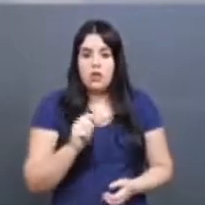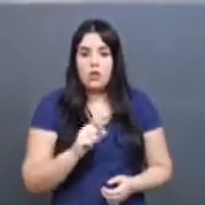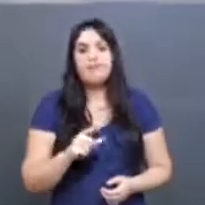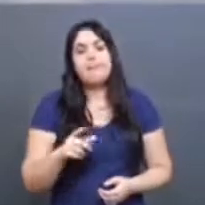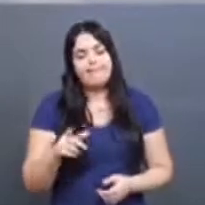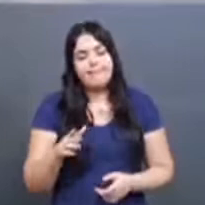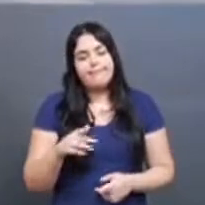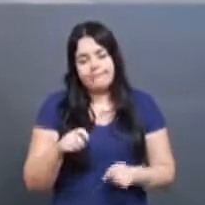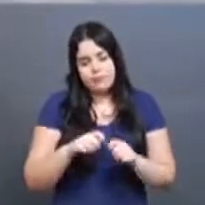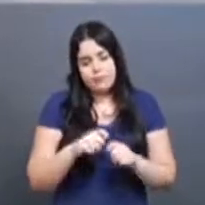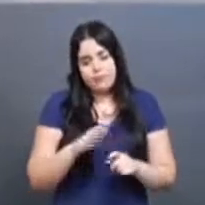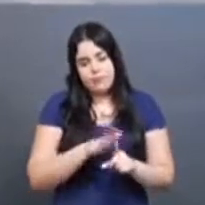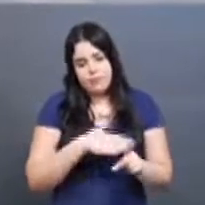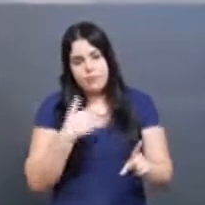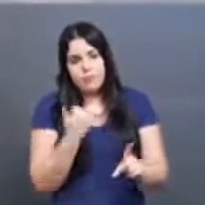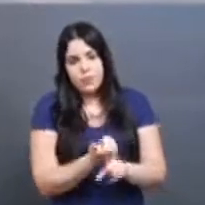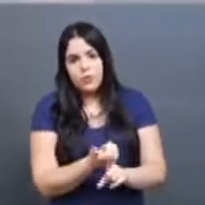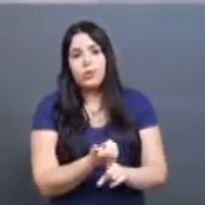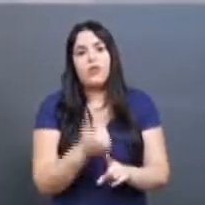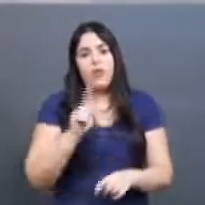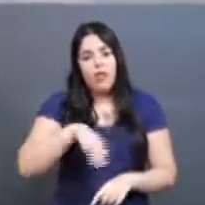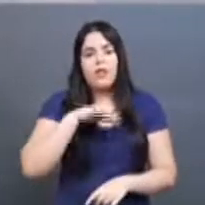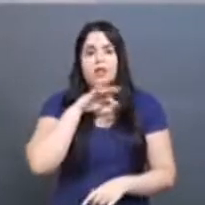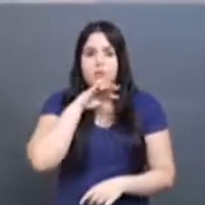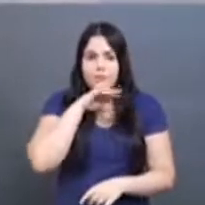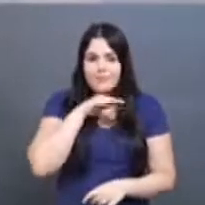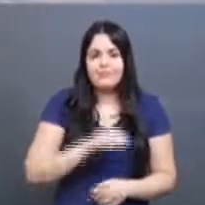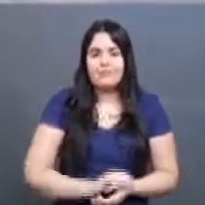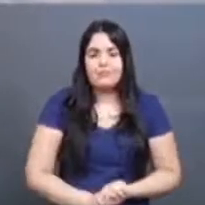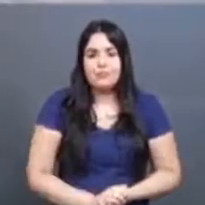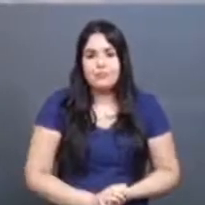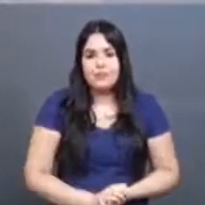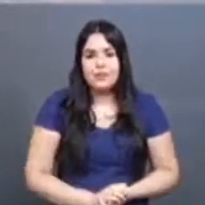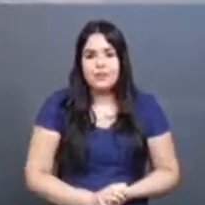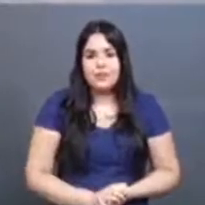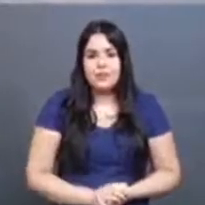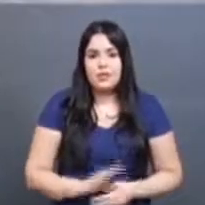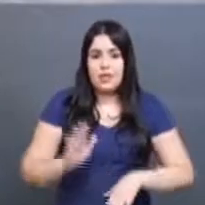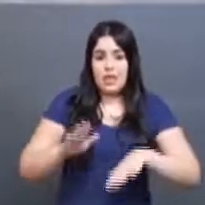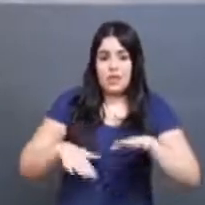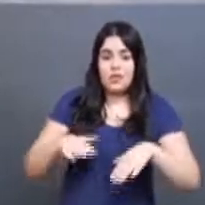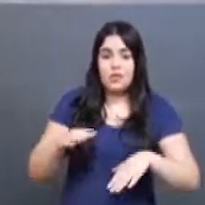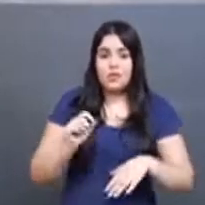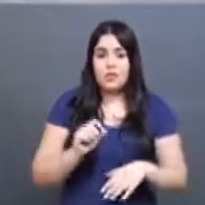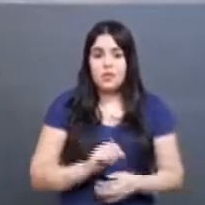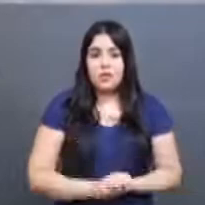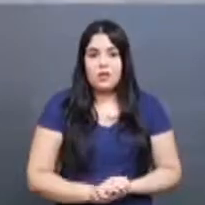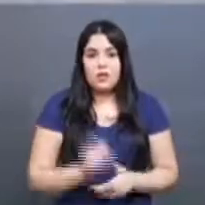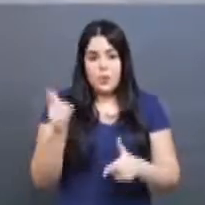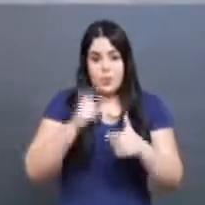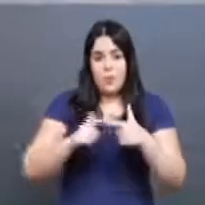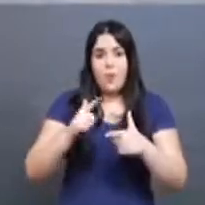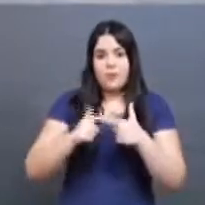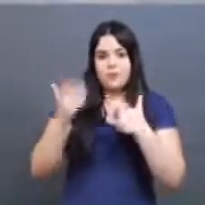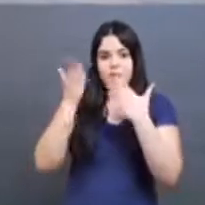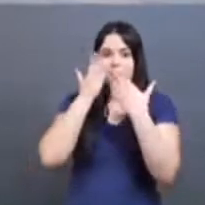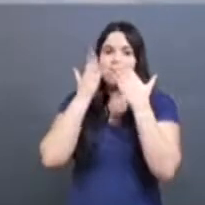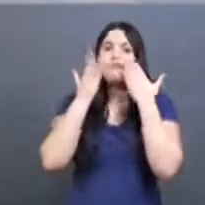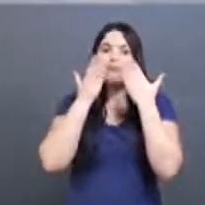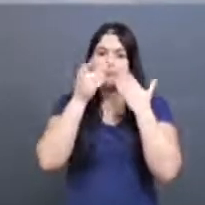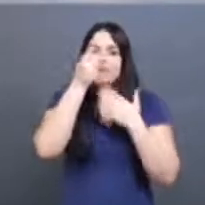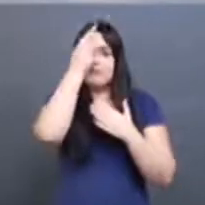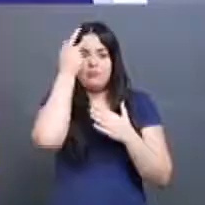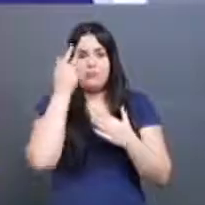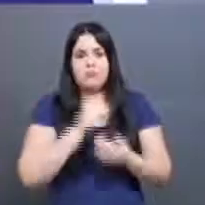prática que é muito ruim, né? E que mexe aí, talvez, até seja parte dos problemas psicológicos de tanta